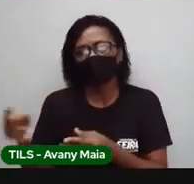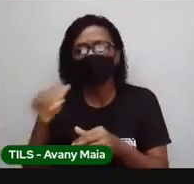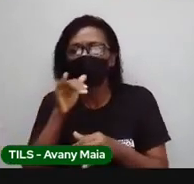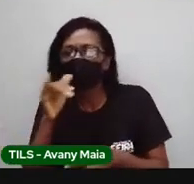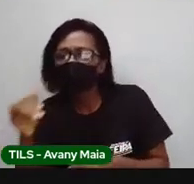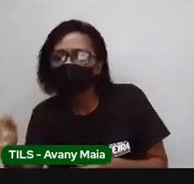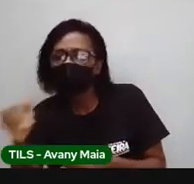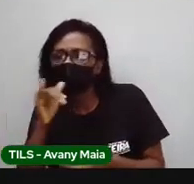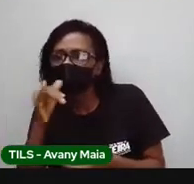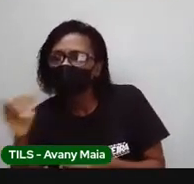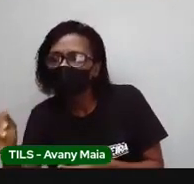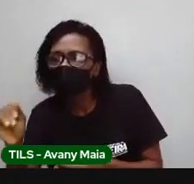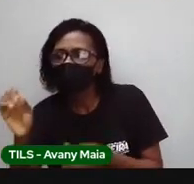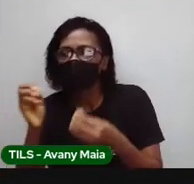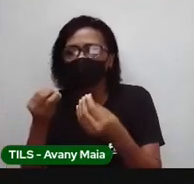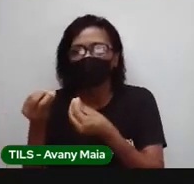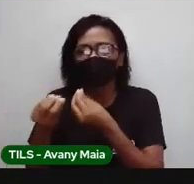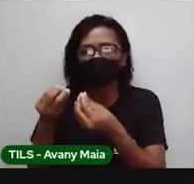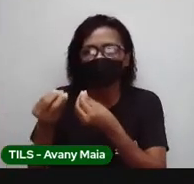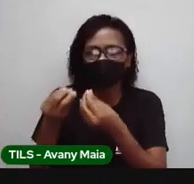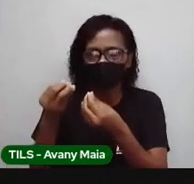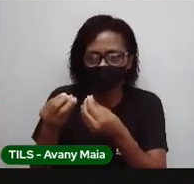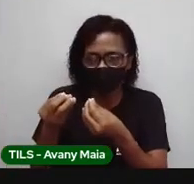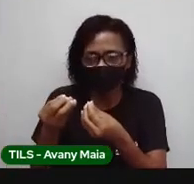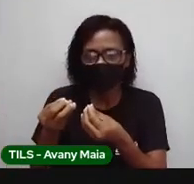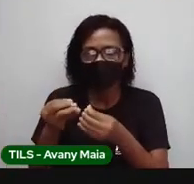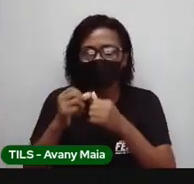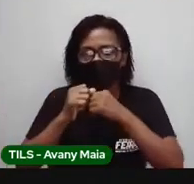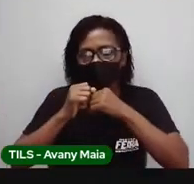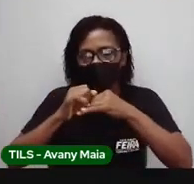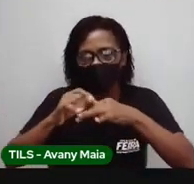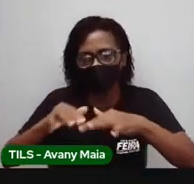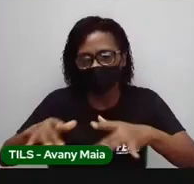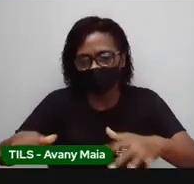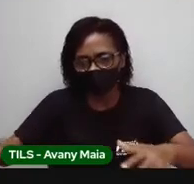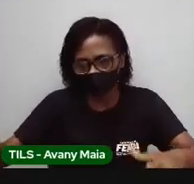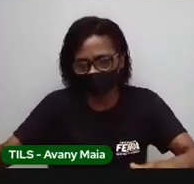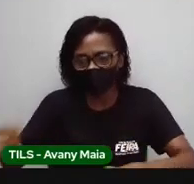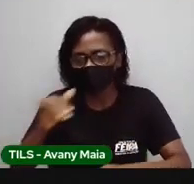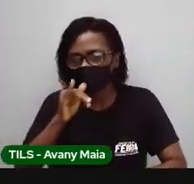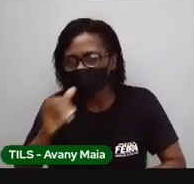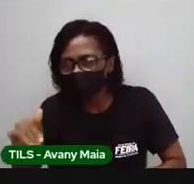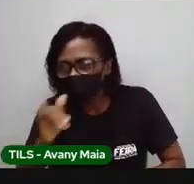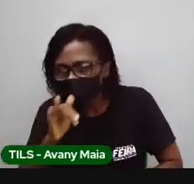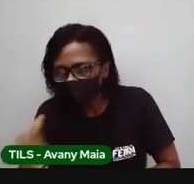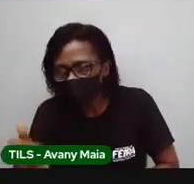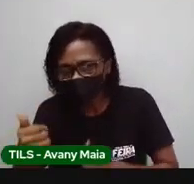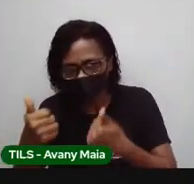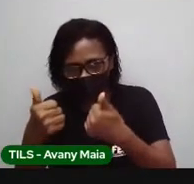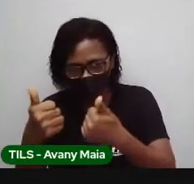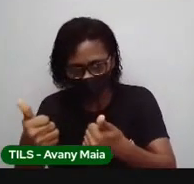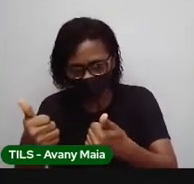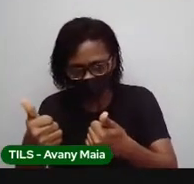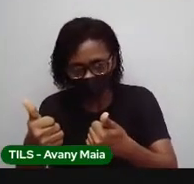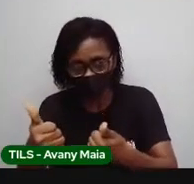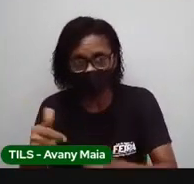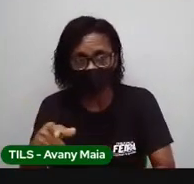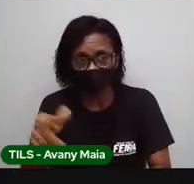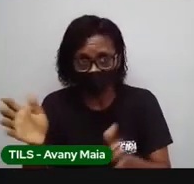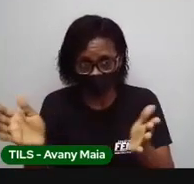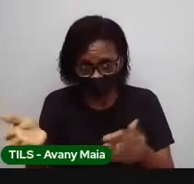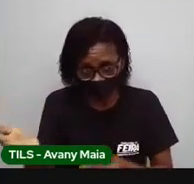o watt hora é para o consumo de energia elétrica. Então vamos